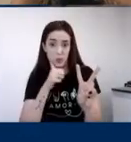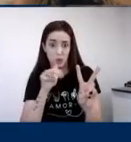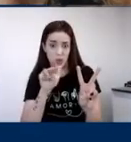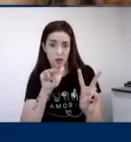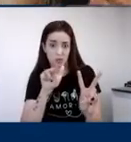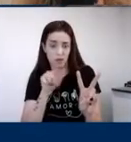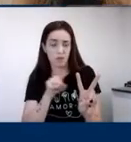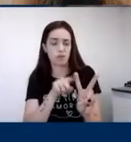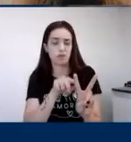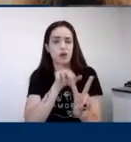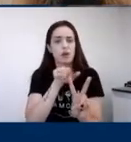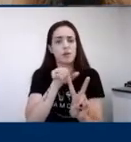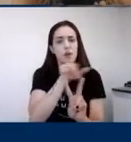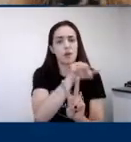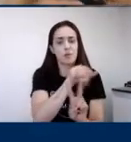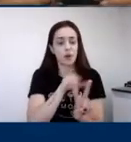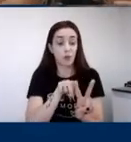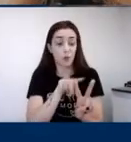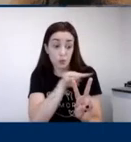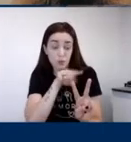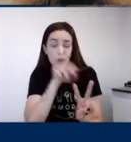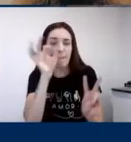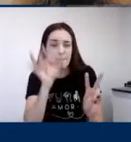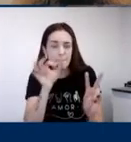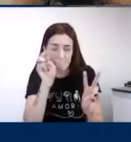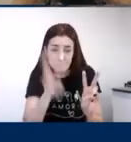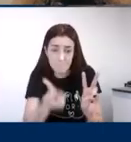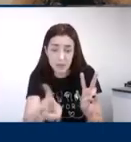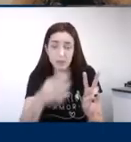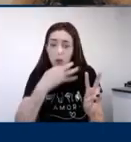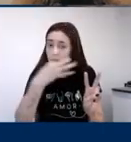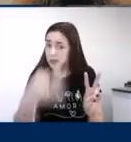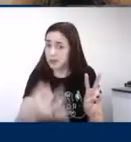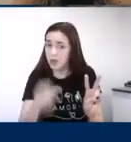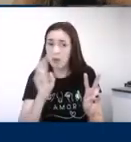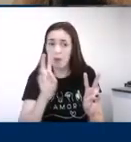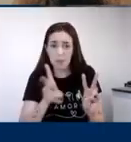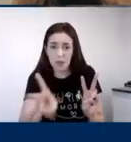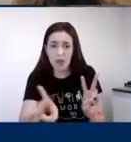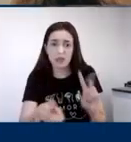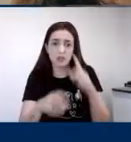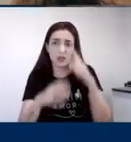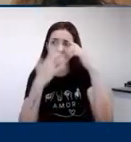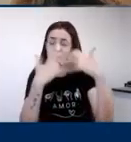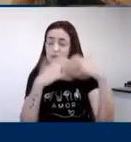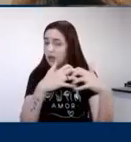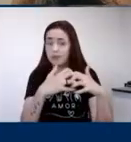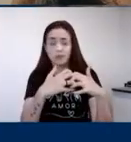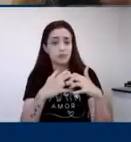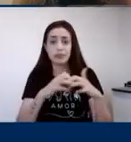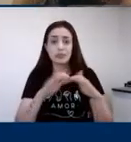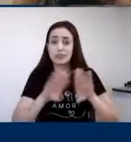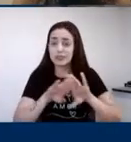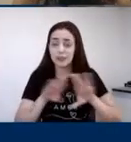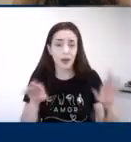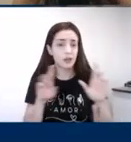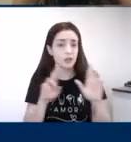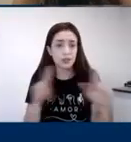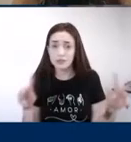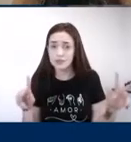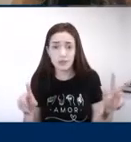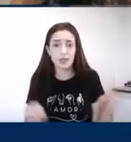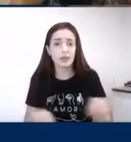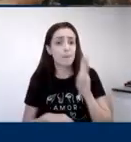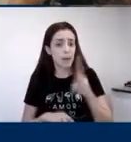de forma diferente, podem ter uma construção mental completamente diferente. Mesmo que tenha um componente genético